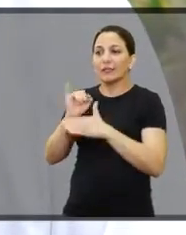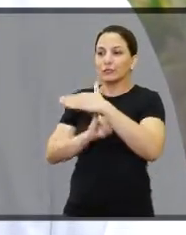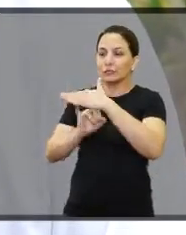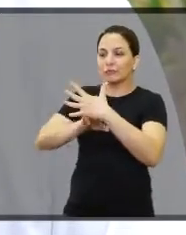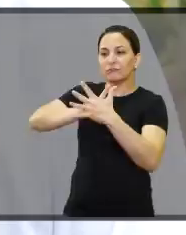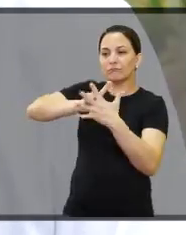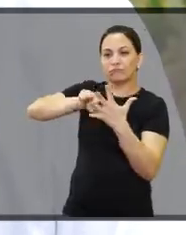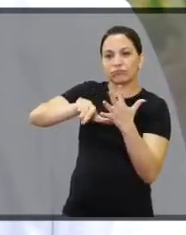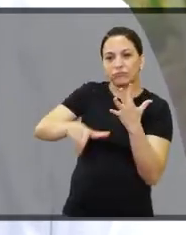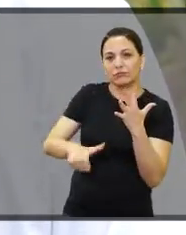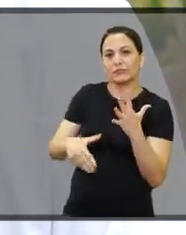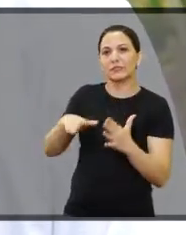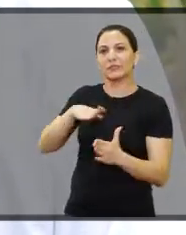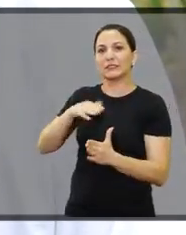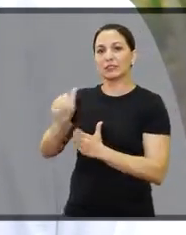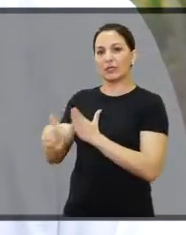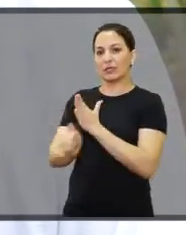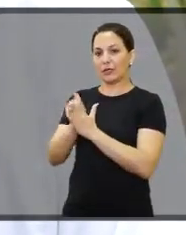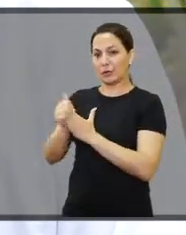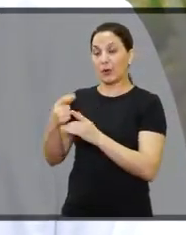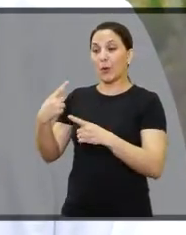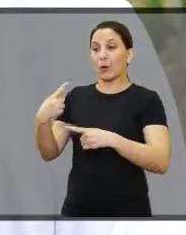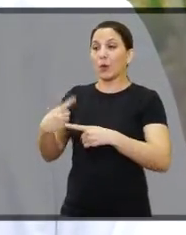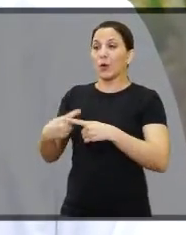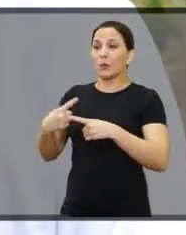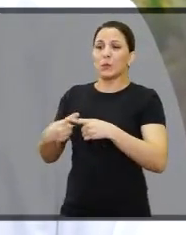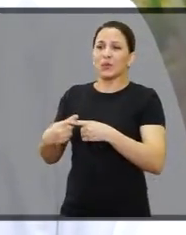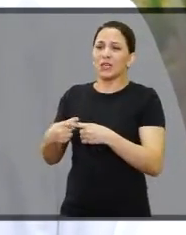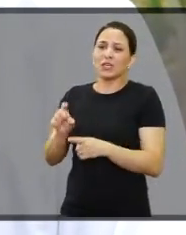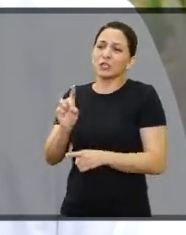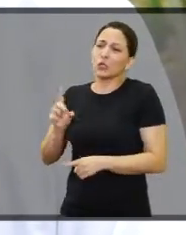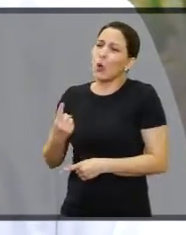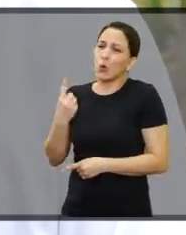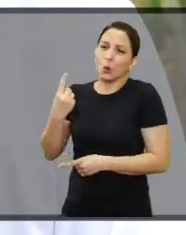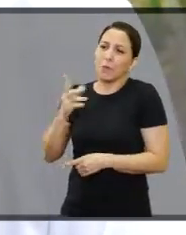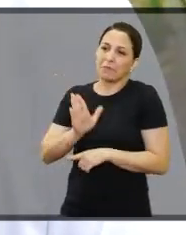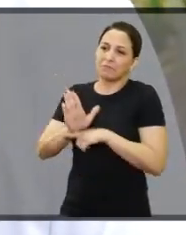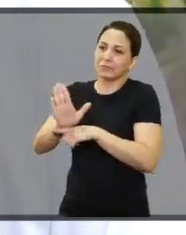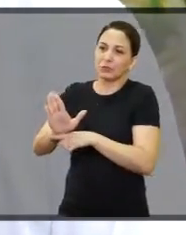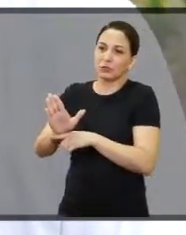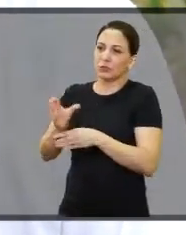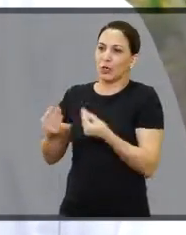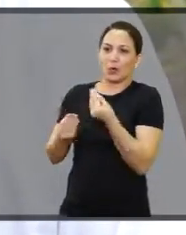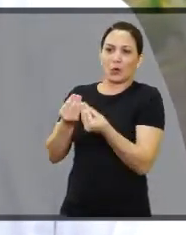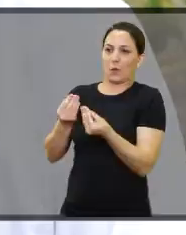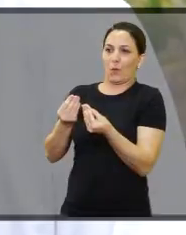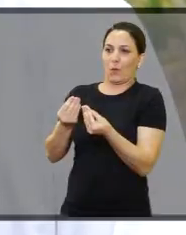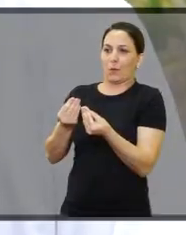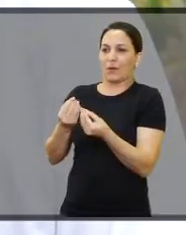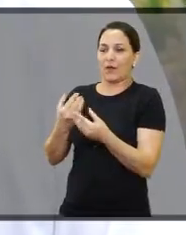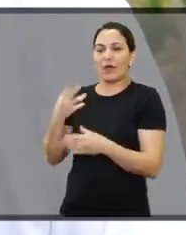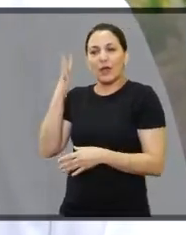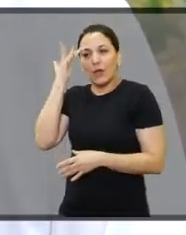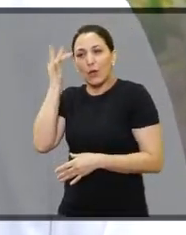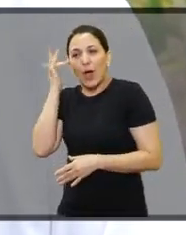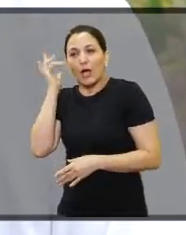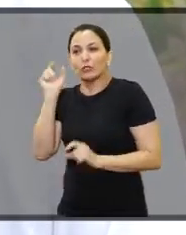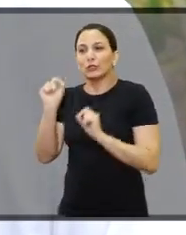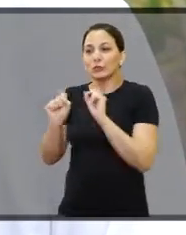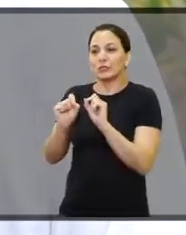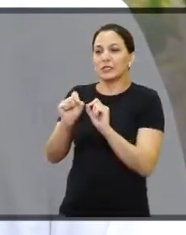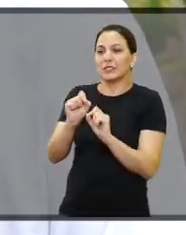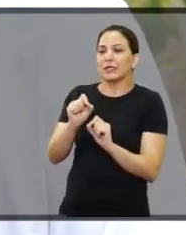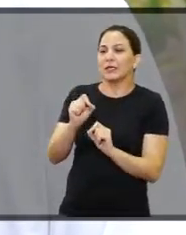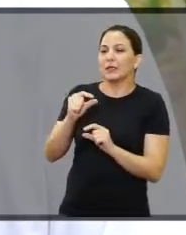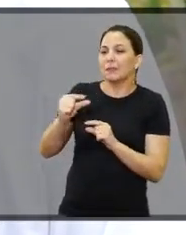que nós temos várias entidades na cidade. Porque, se falar, é as outras. Não, eu acho que cada um fazendo um